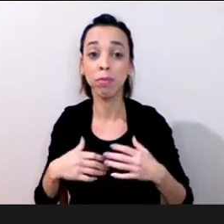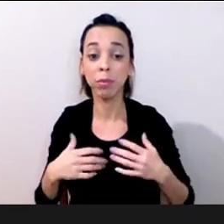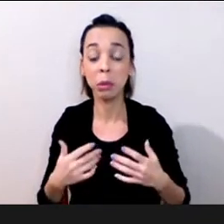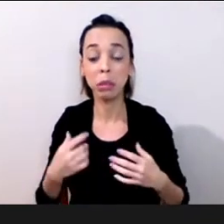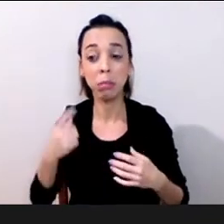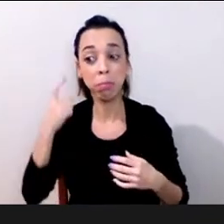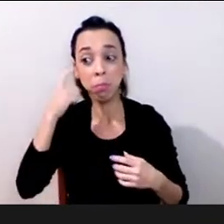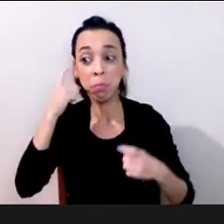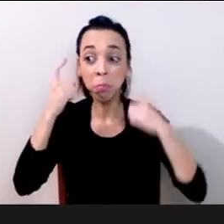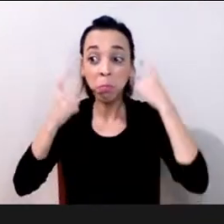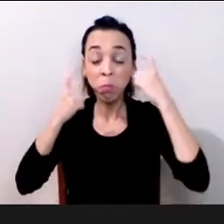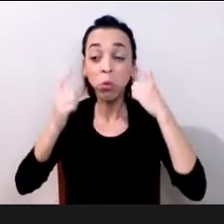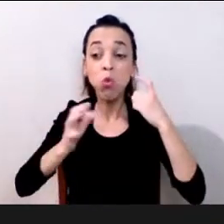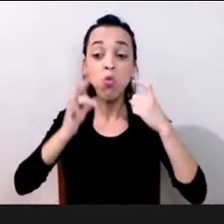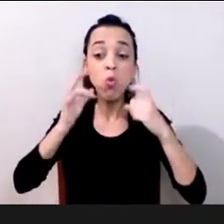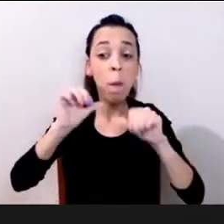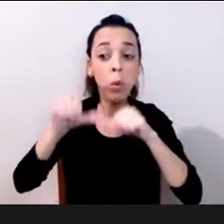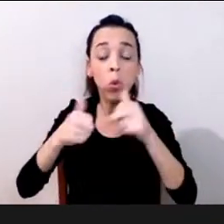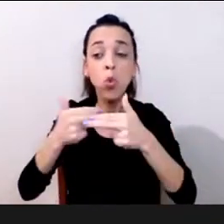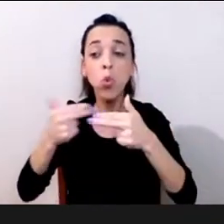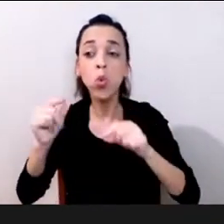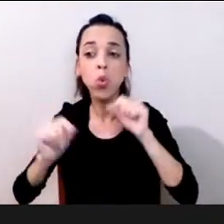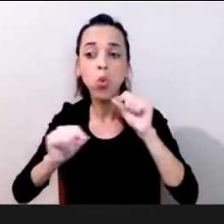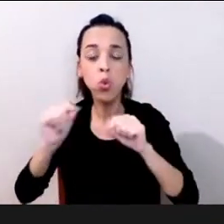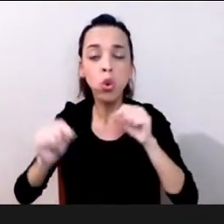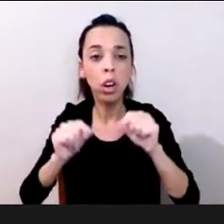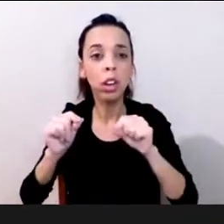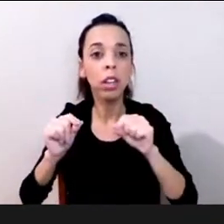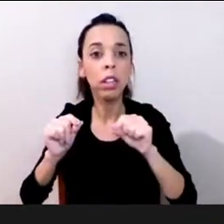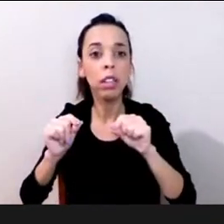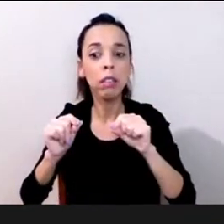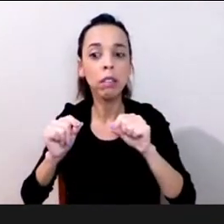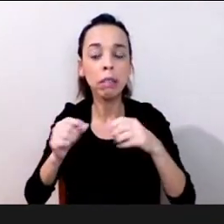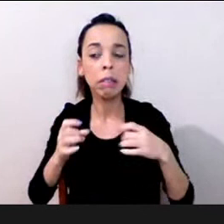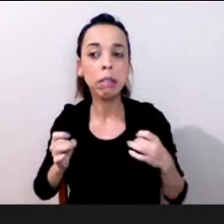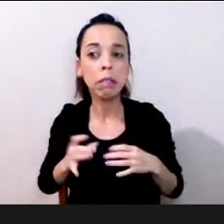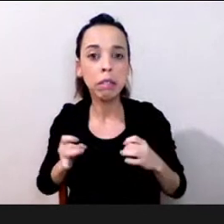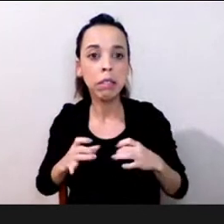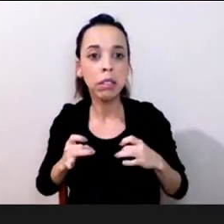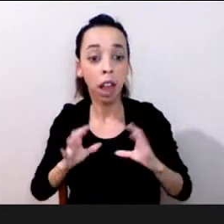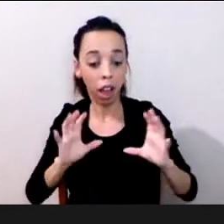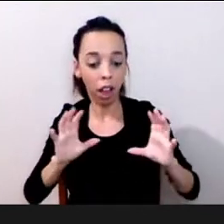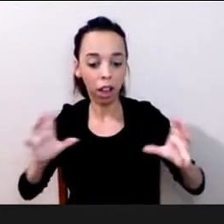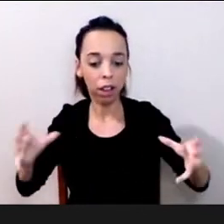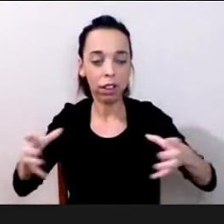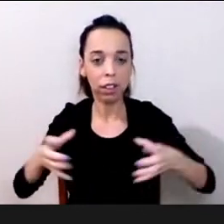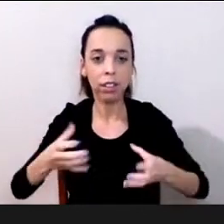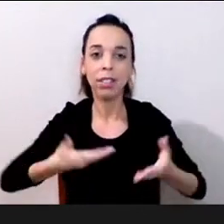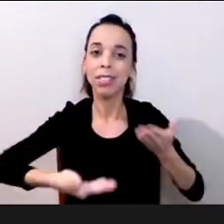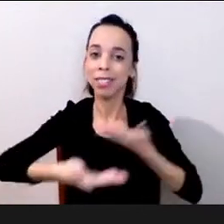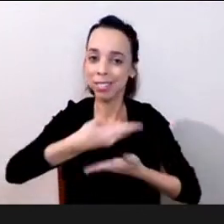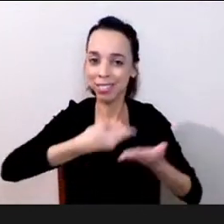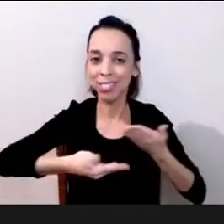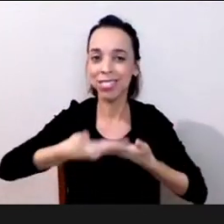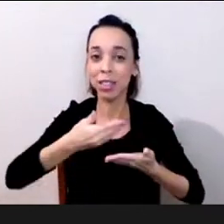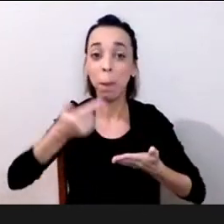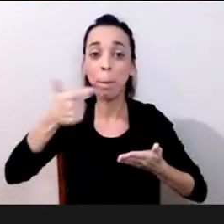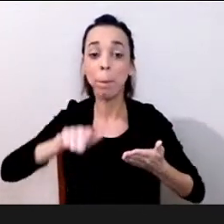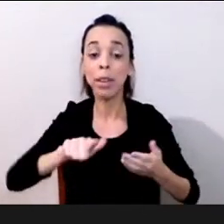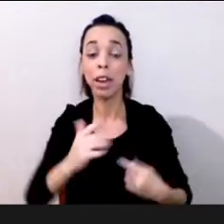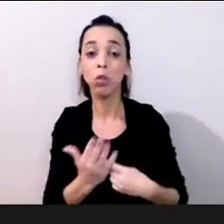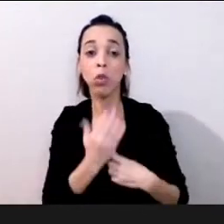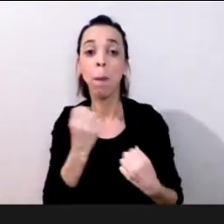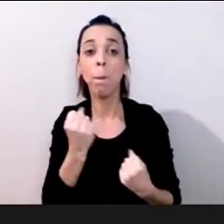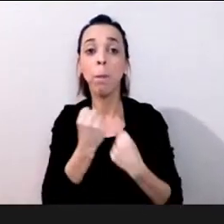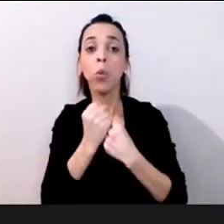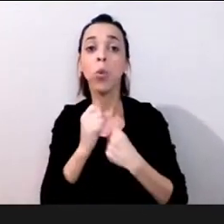e outra questão que nos pode ajudar para esta insegurança é termos boas lideranças eu acredito que boas lideranças nos